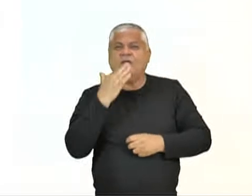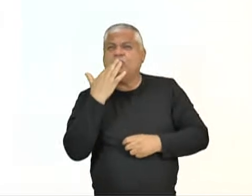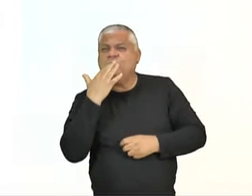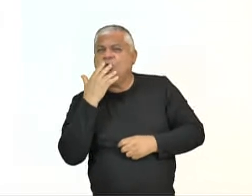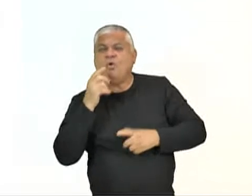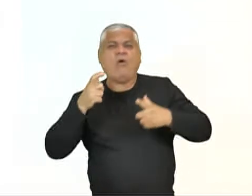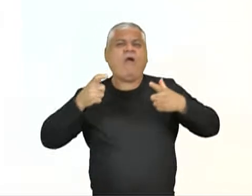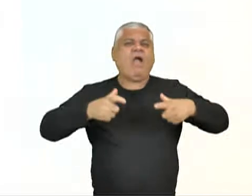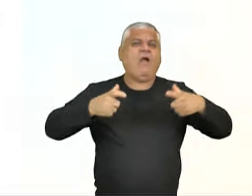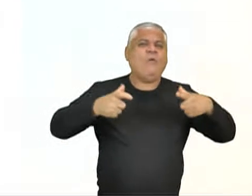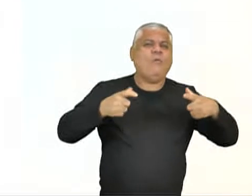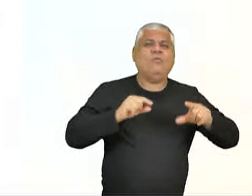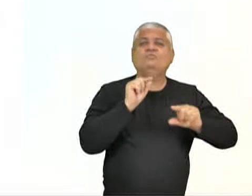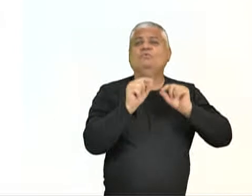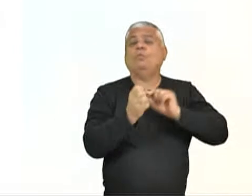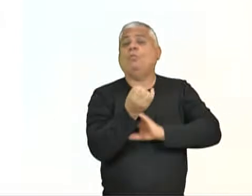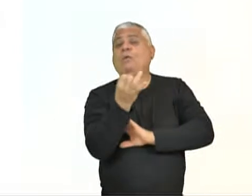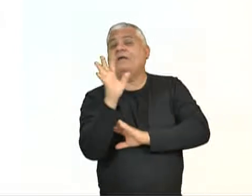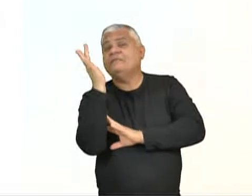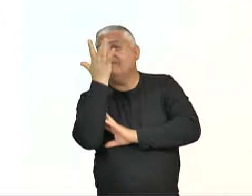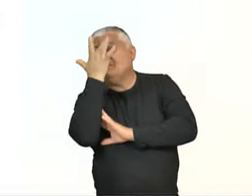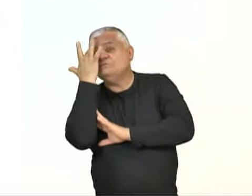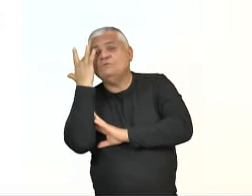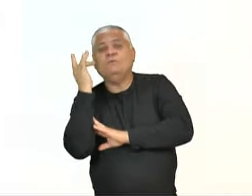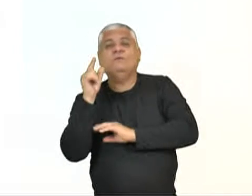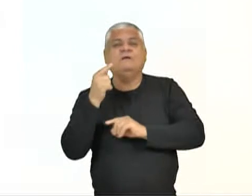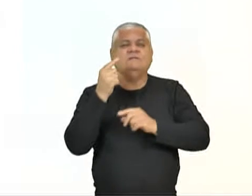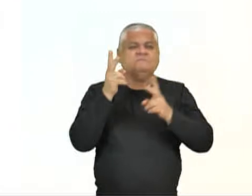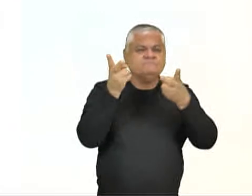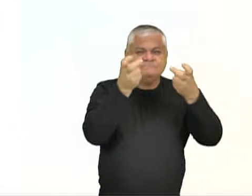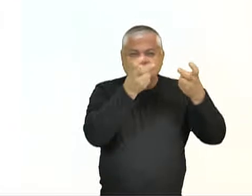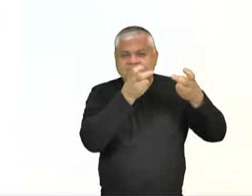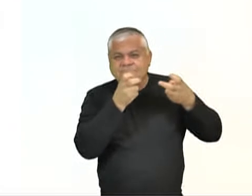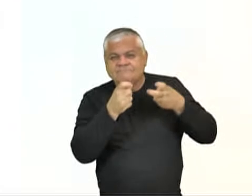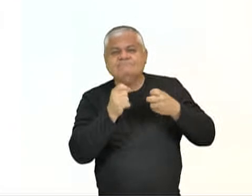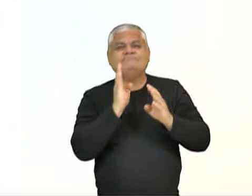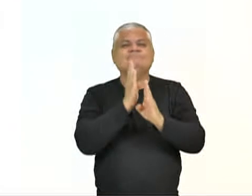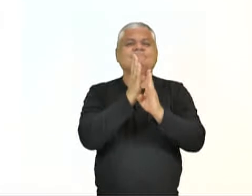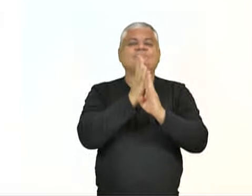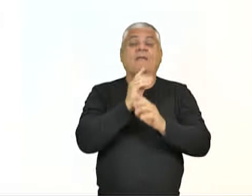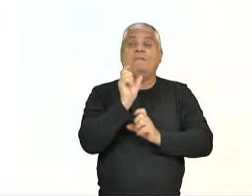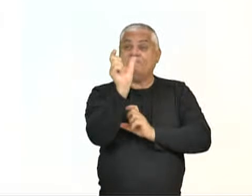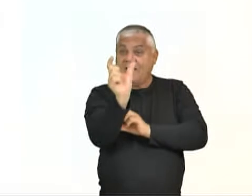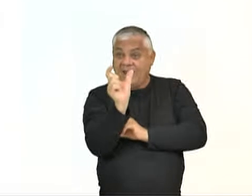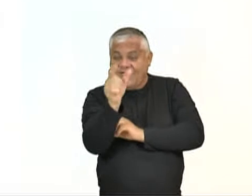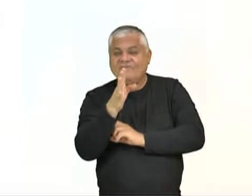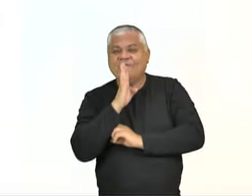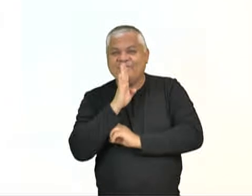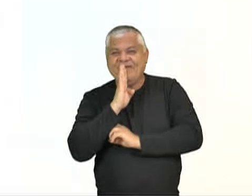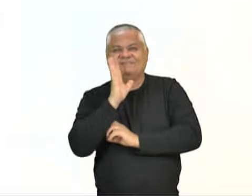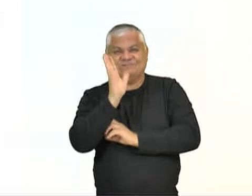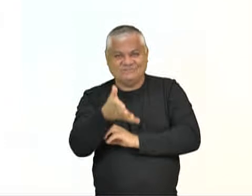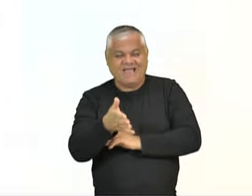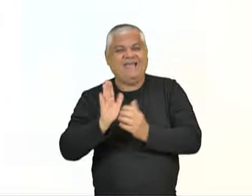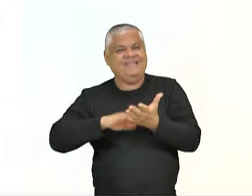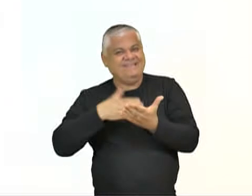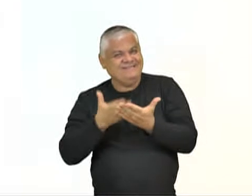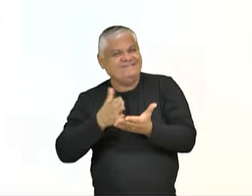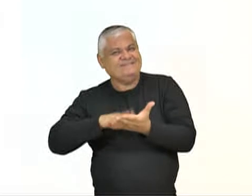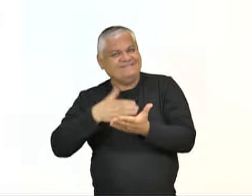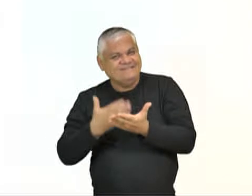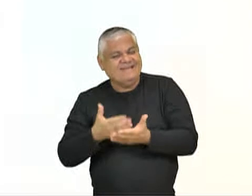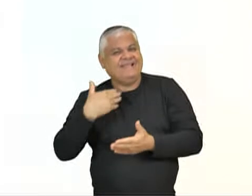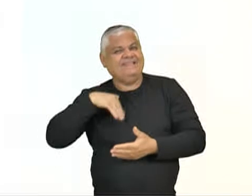tirinha, você tem que observar a situação apresentada, e então ver as palavras que você já conhece, e as que você desconhece, vão estar